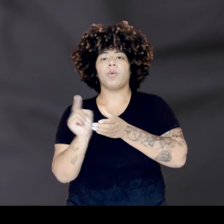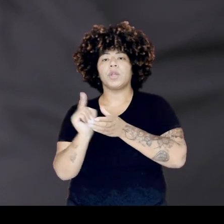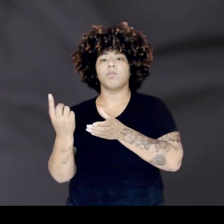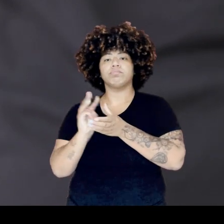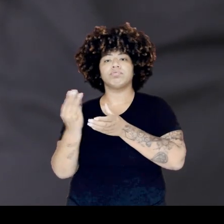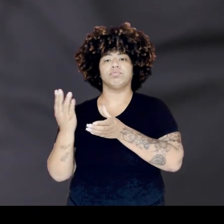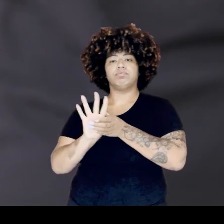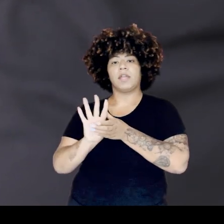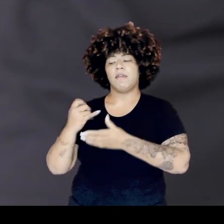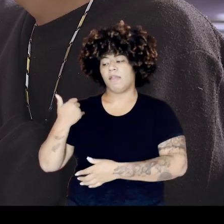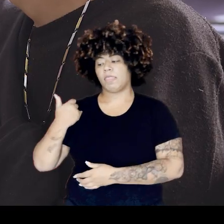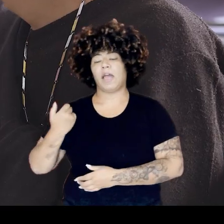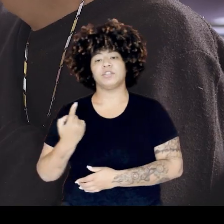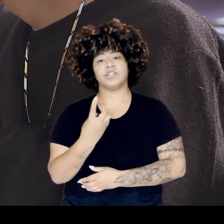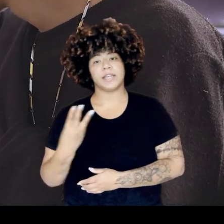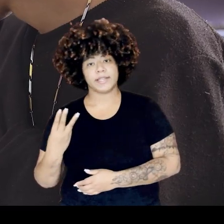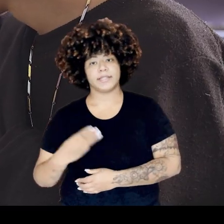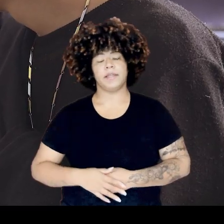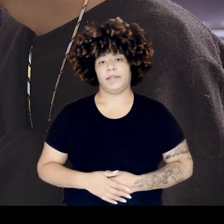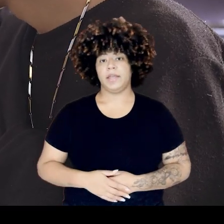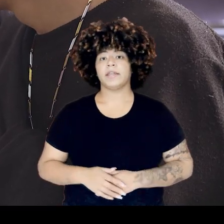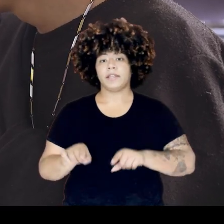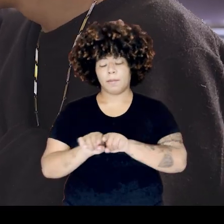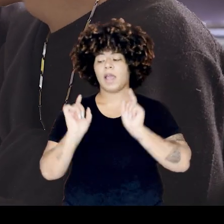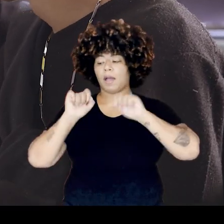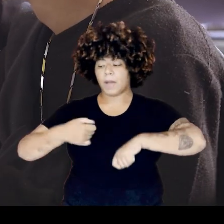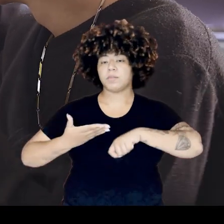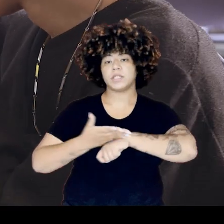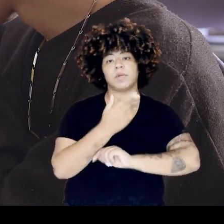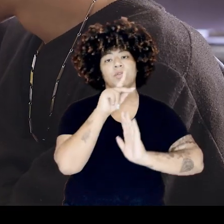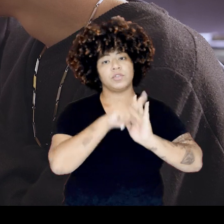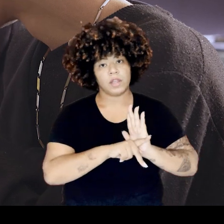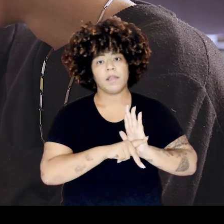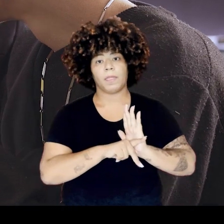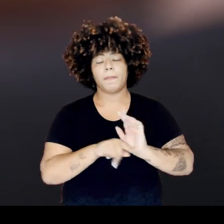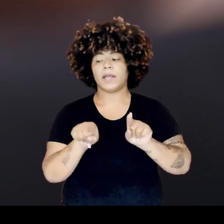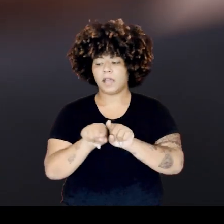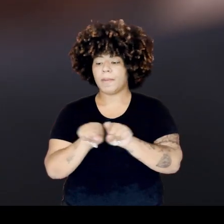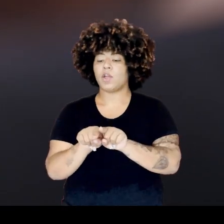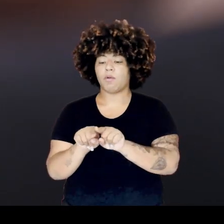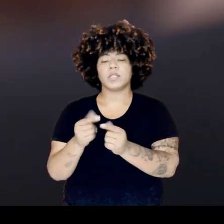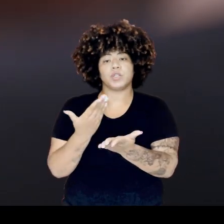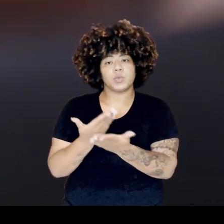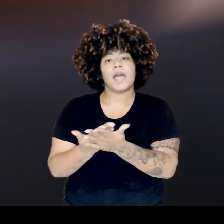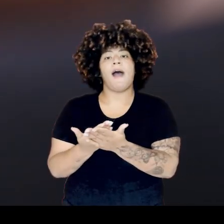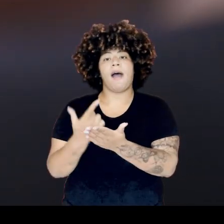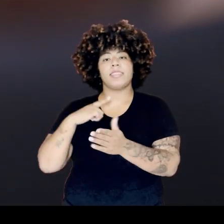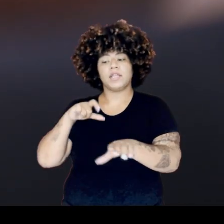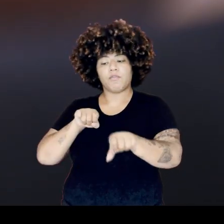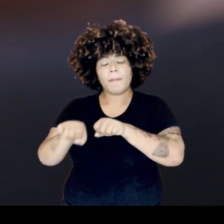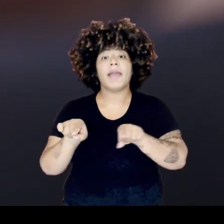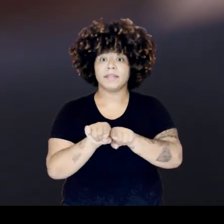pertenciam a essas famílias, no hall das meninas e meninos a partir dos 13 anos, que seriam